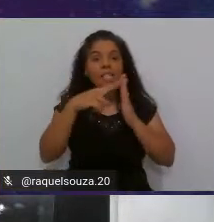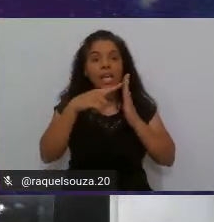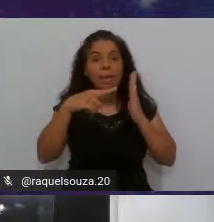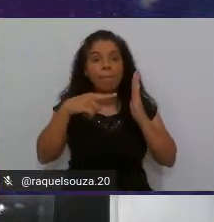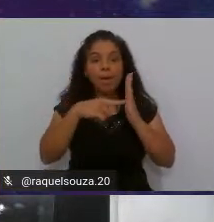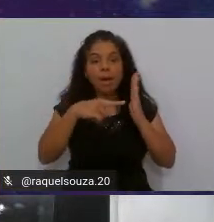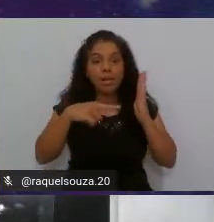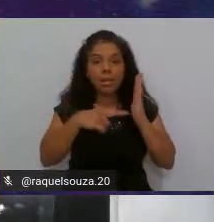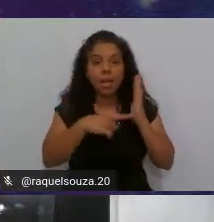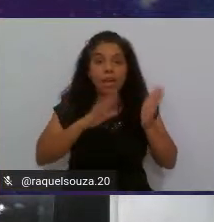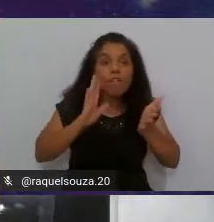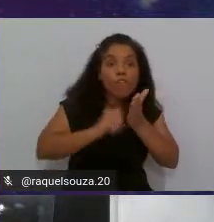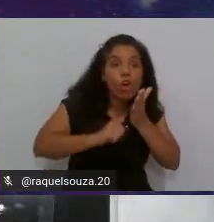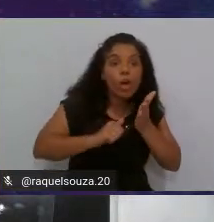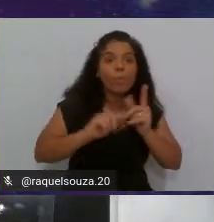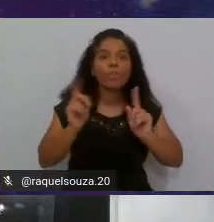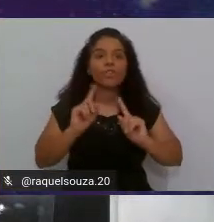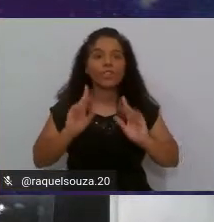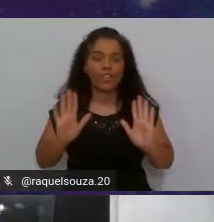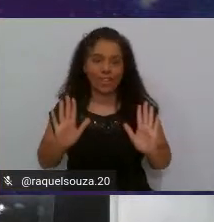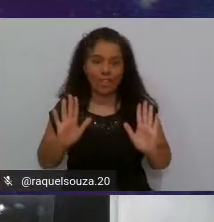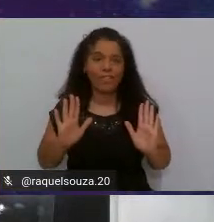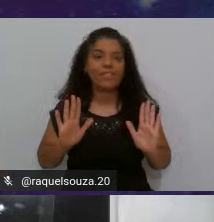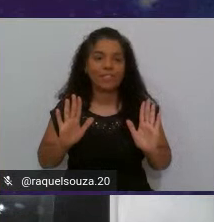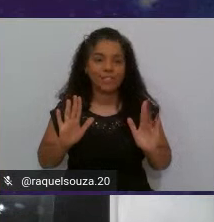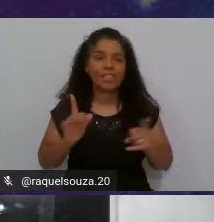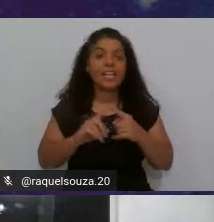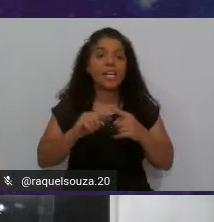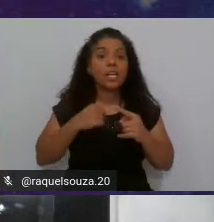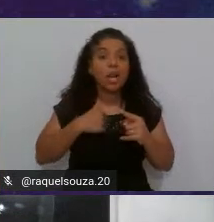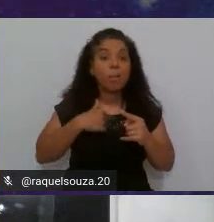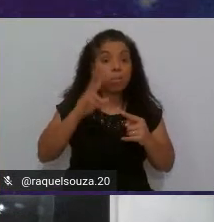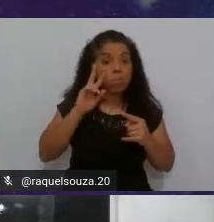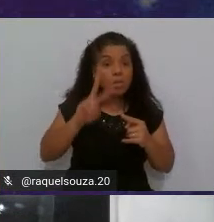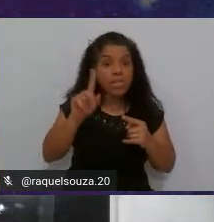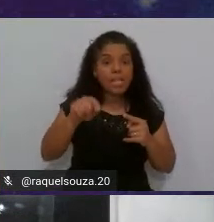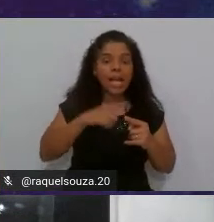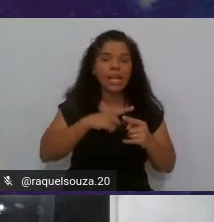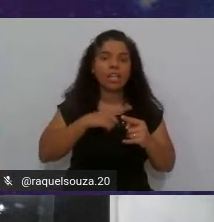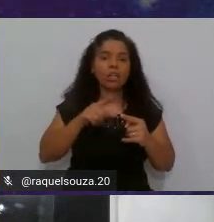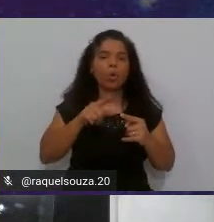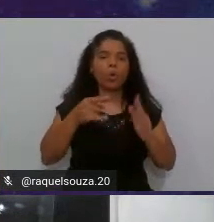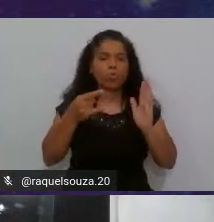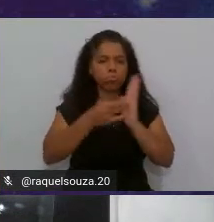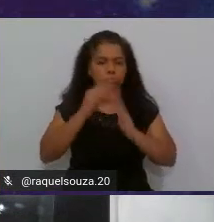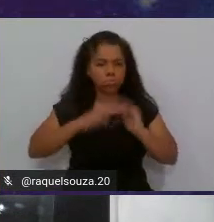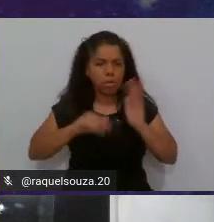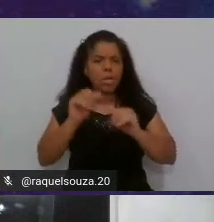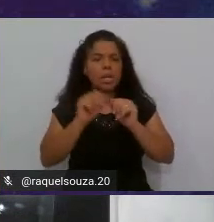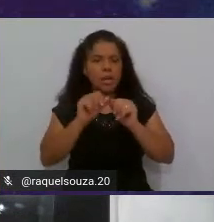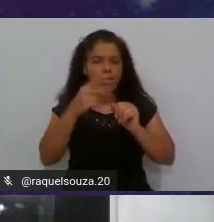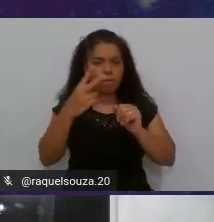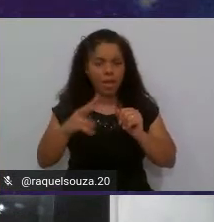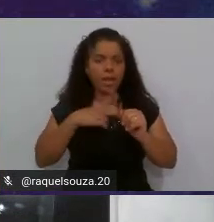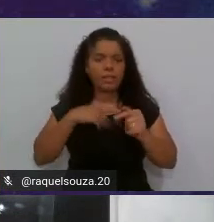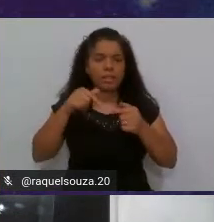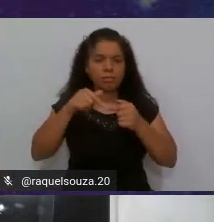pelo seguinte, considerem que o desenvolvedor fez essa classe aqui, getResult,